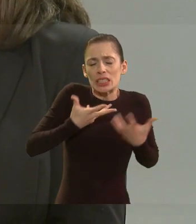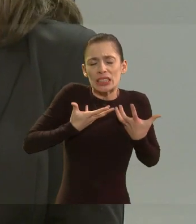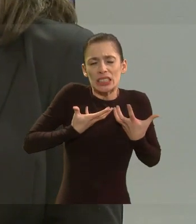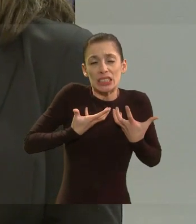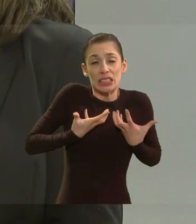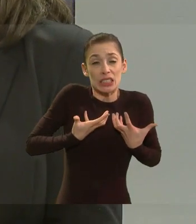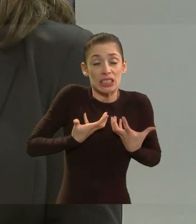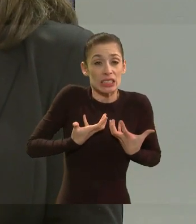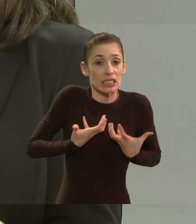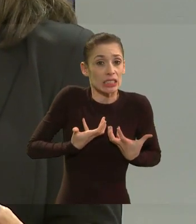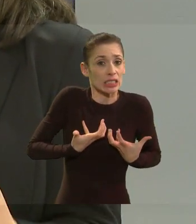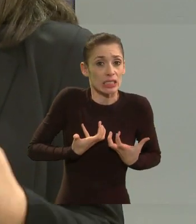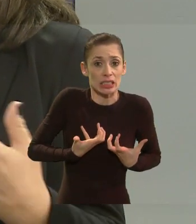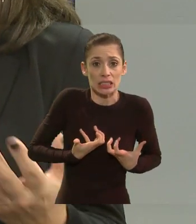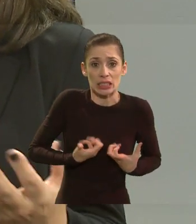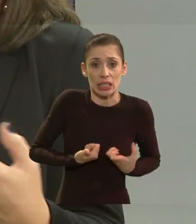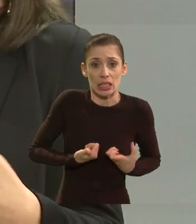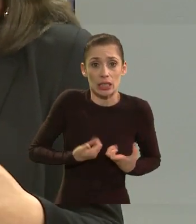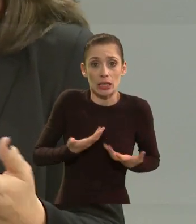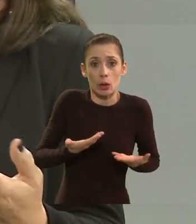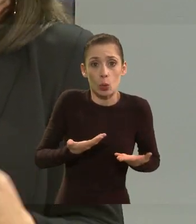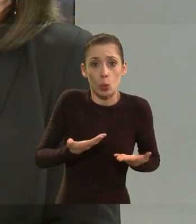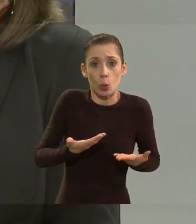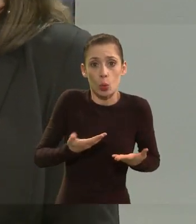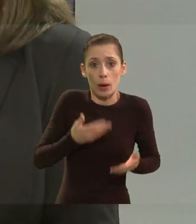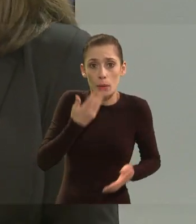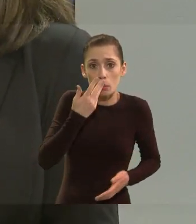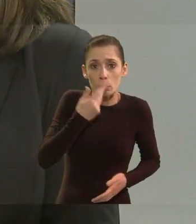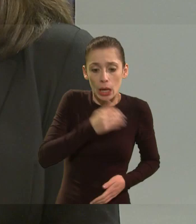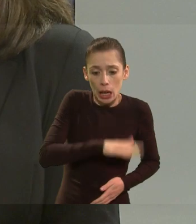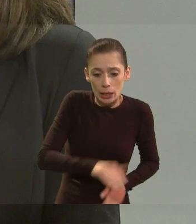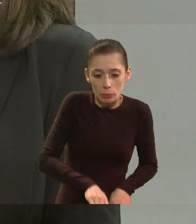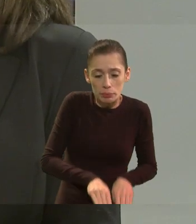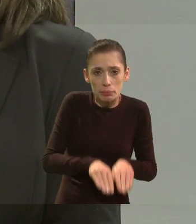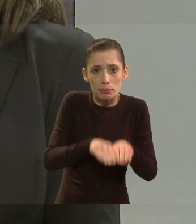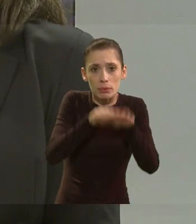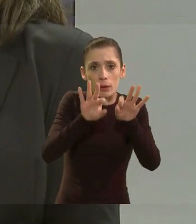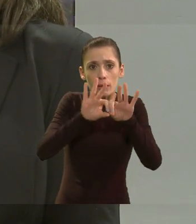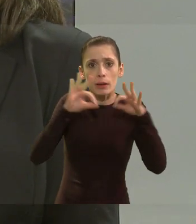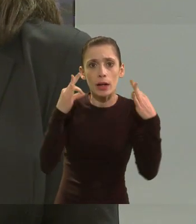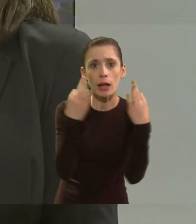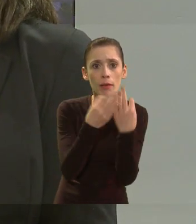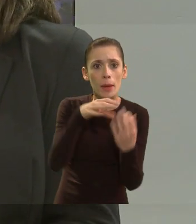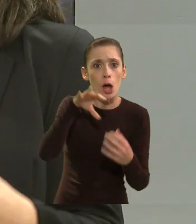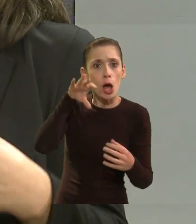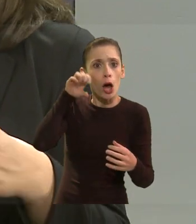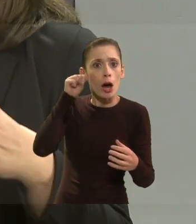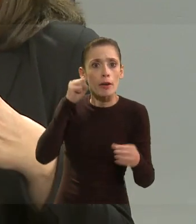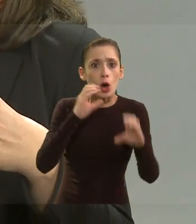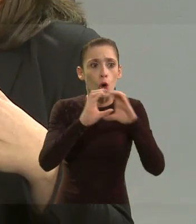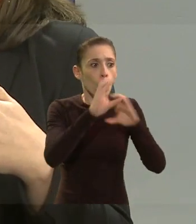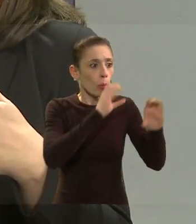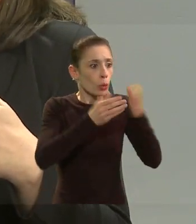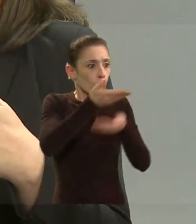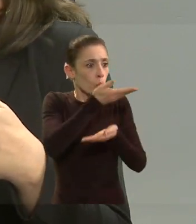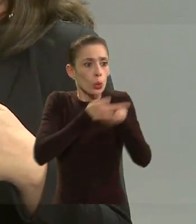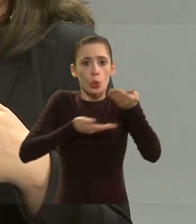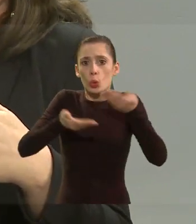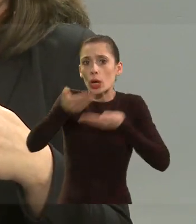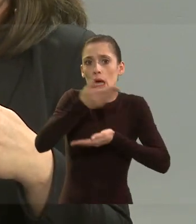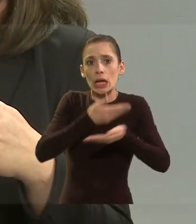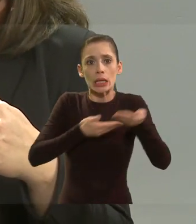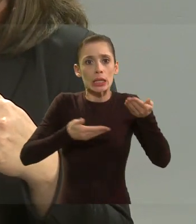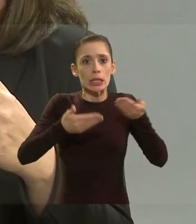vai ter a possibilidade de acessar as informações de ter trocas familiares plenas de ela crescer